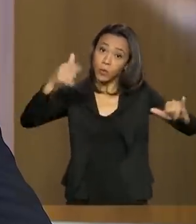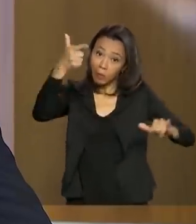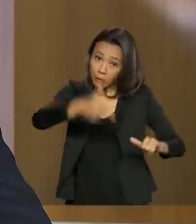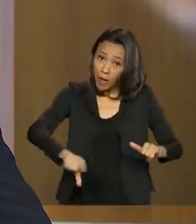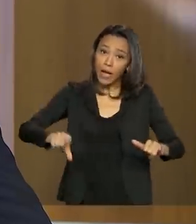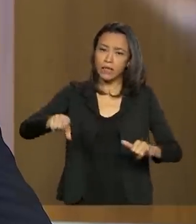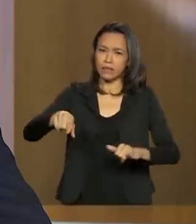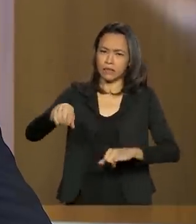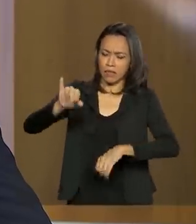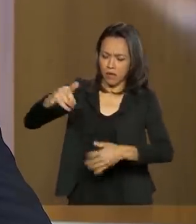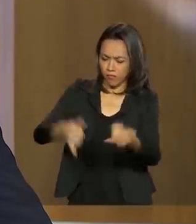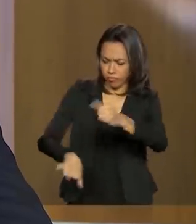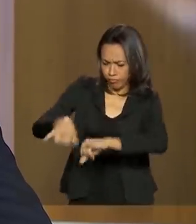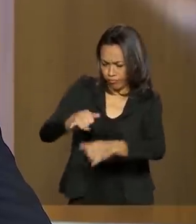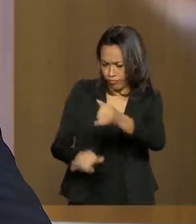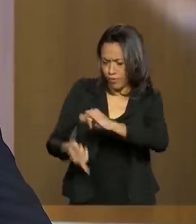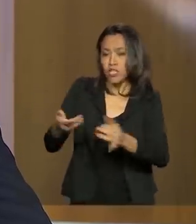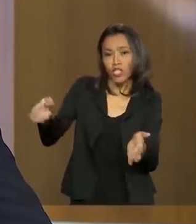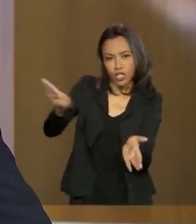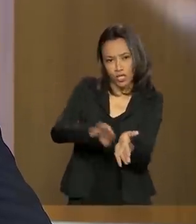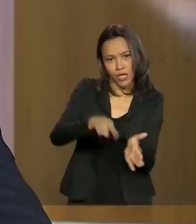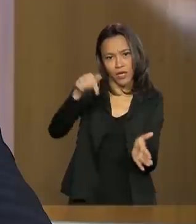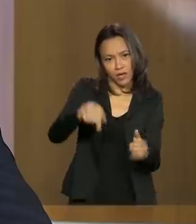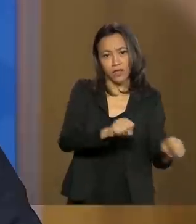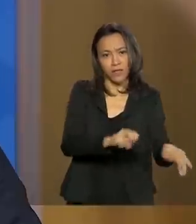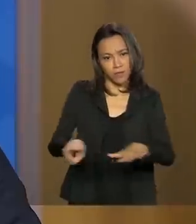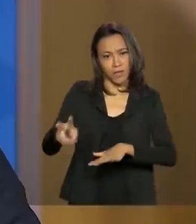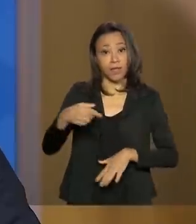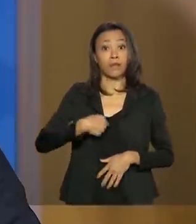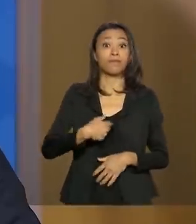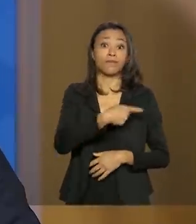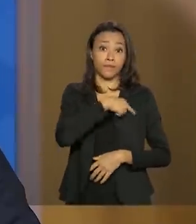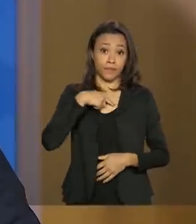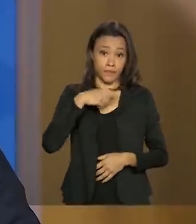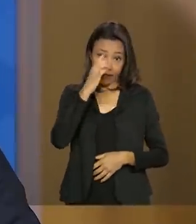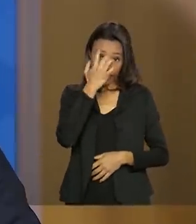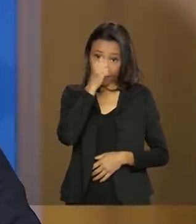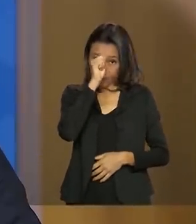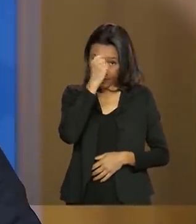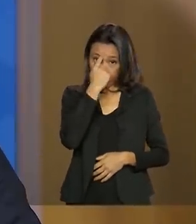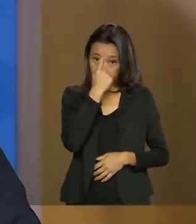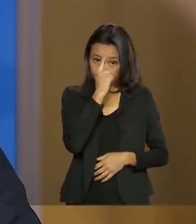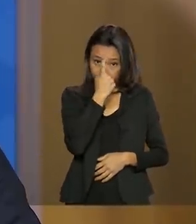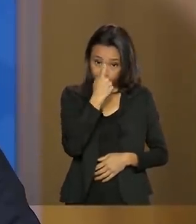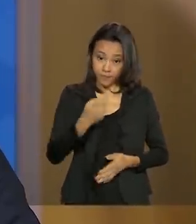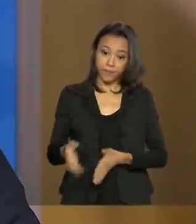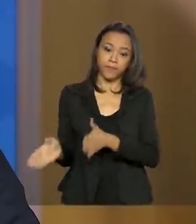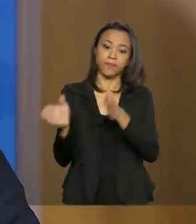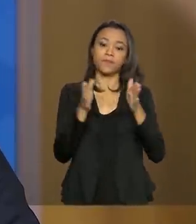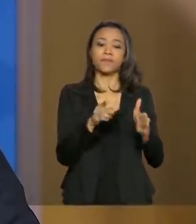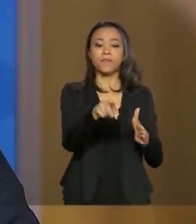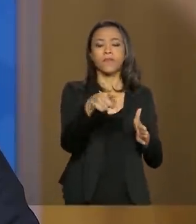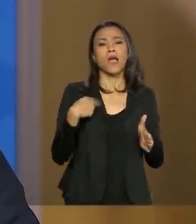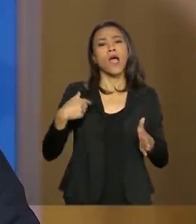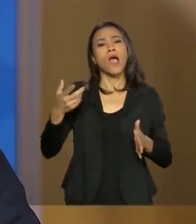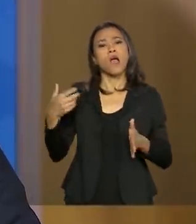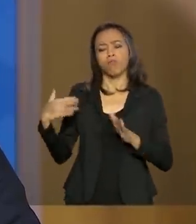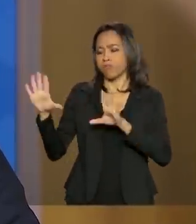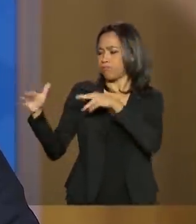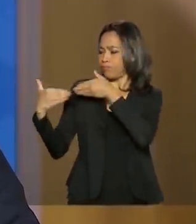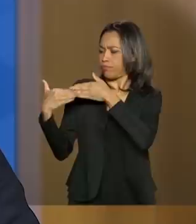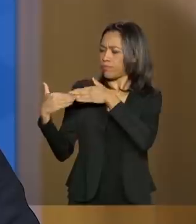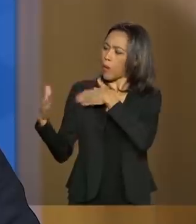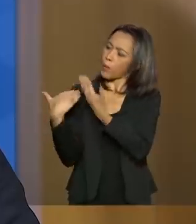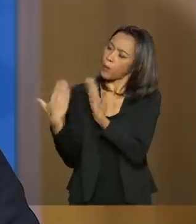-prima do remédio chega ainda esta semana da Índia. Fruto de minha conversa direta com o primeiro-ministro da Índia,